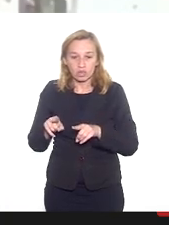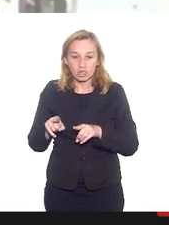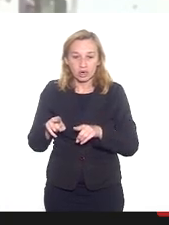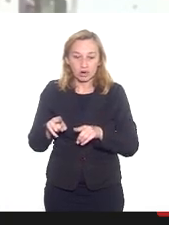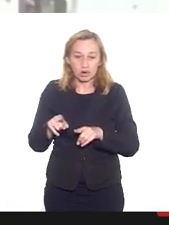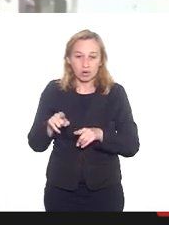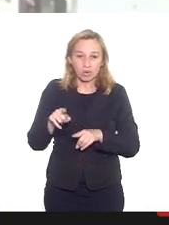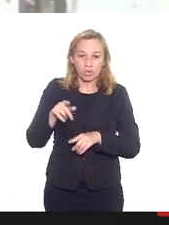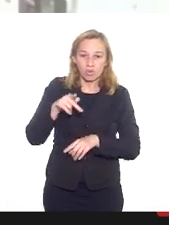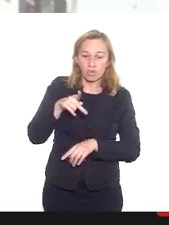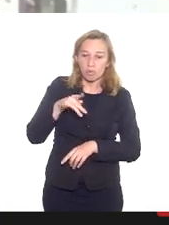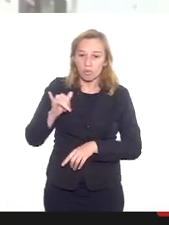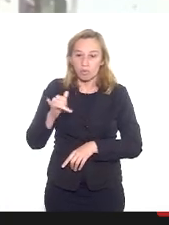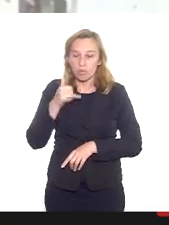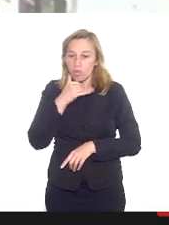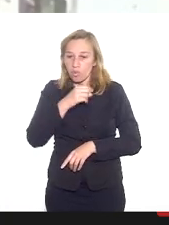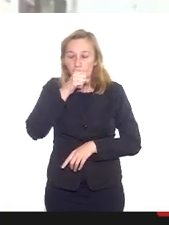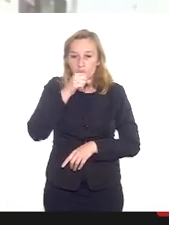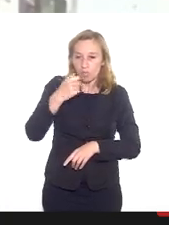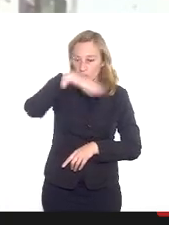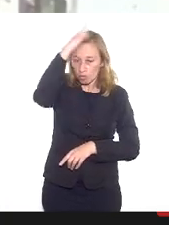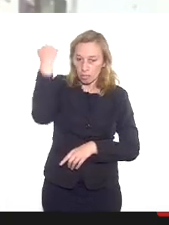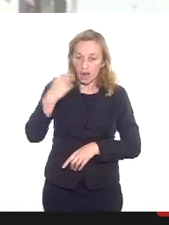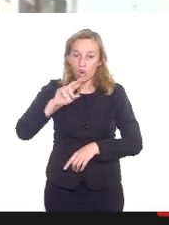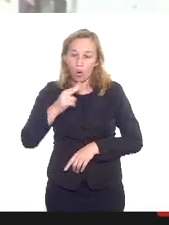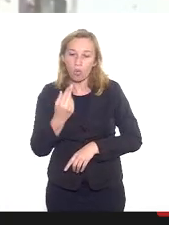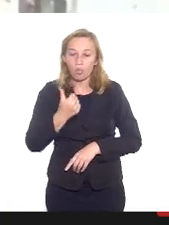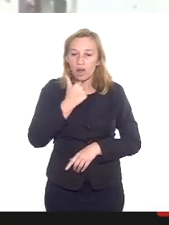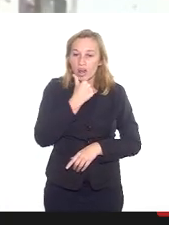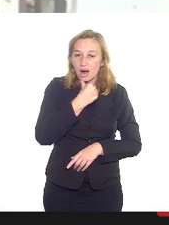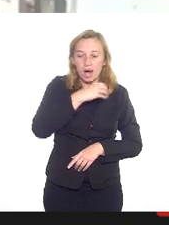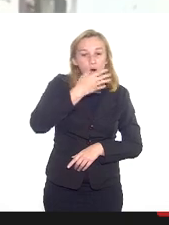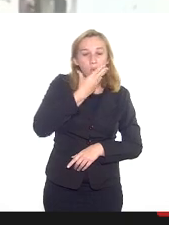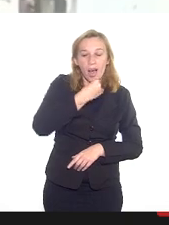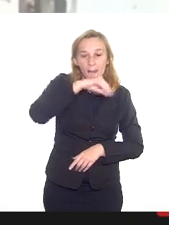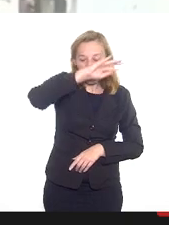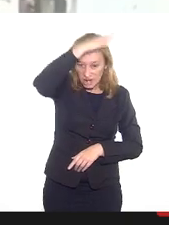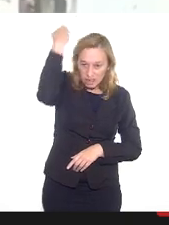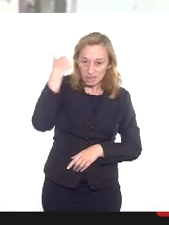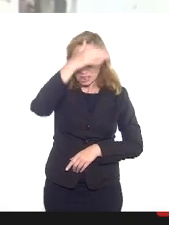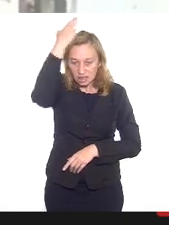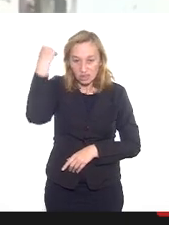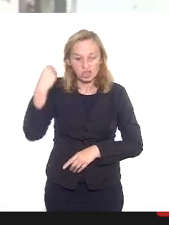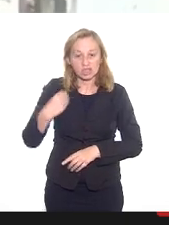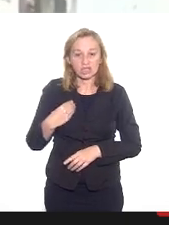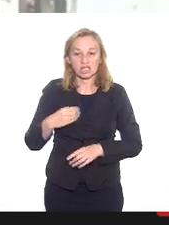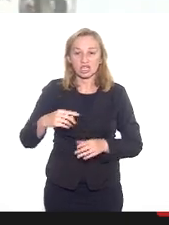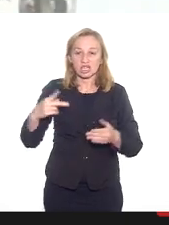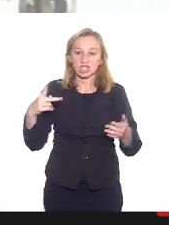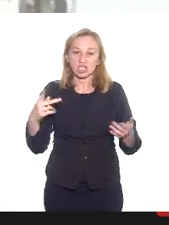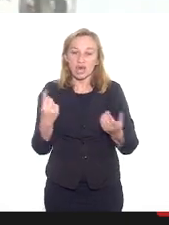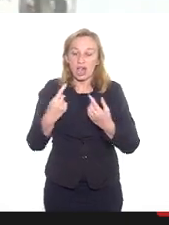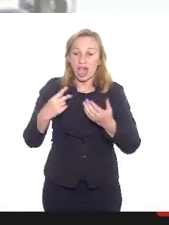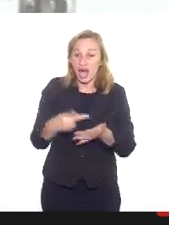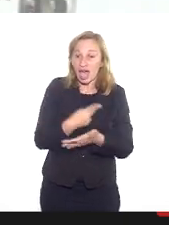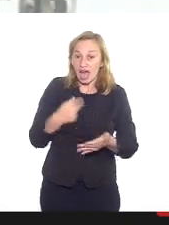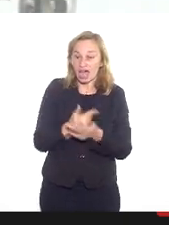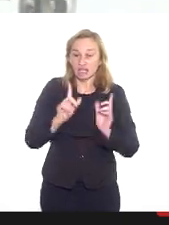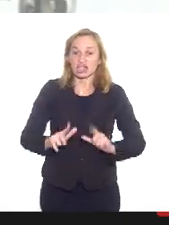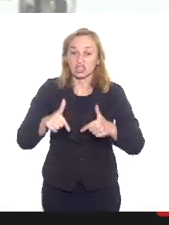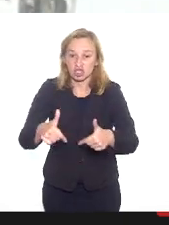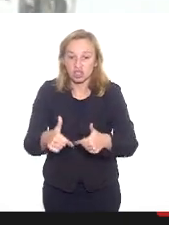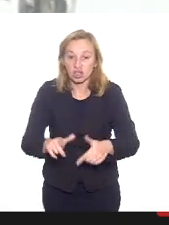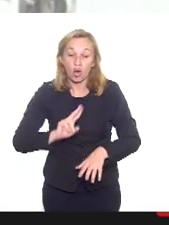que esteja fora das regras do nosso sagrado. Eu não vou potenciar uma liderança de terreiro que venha a público ou